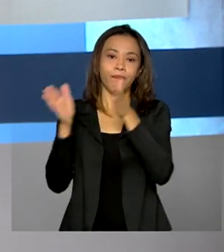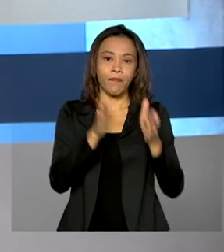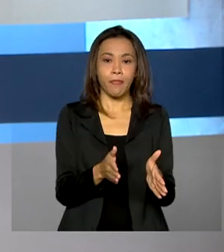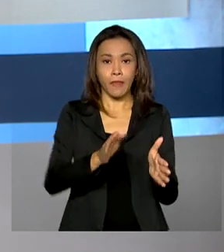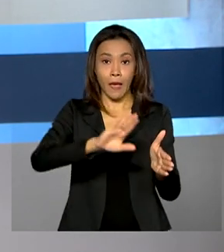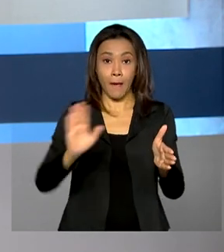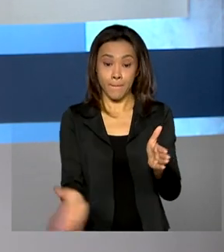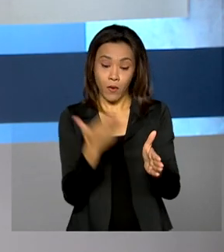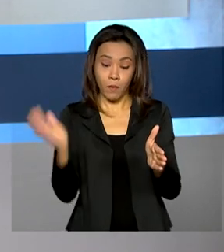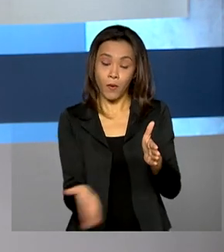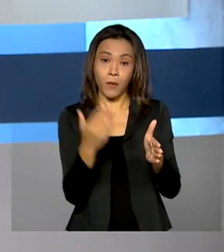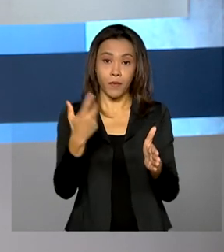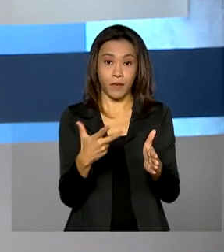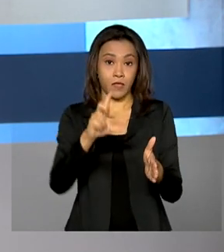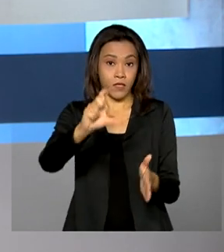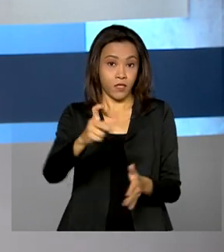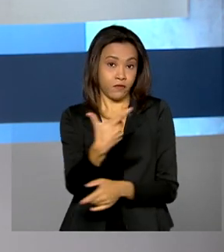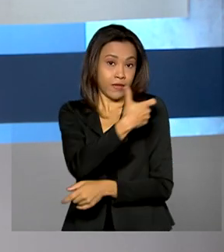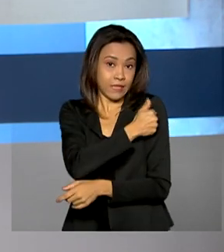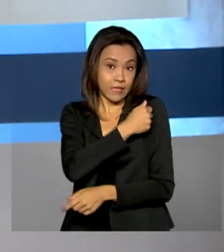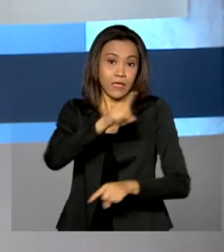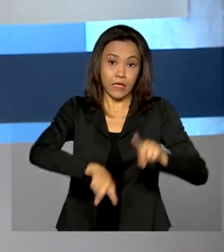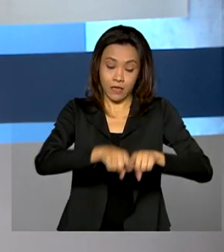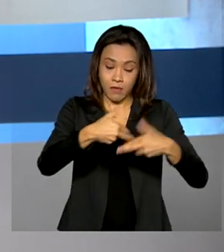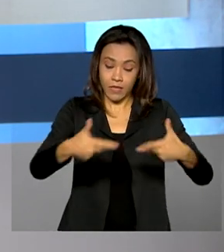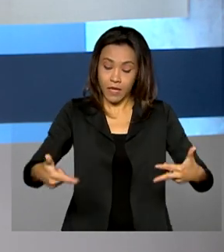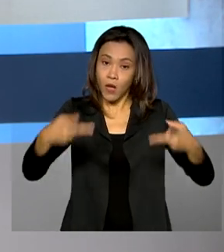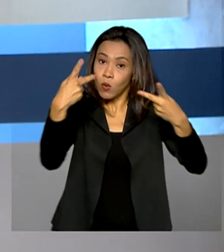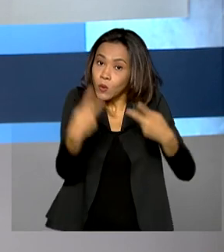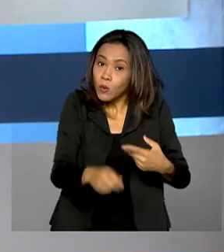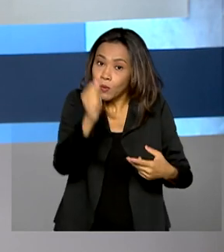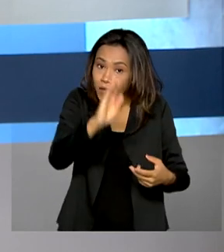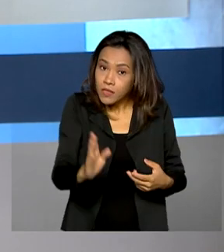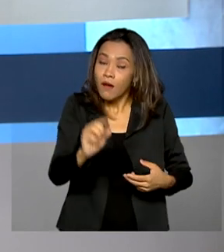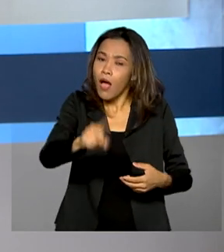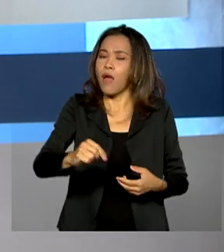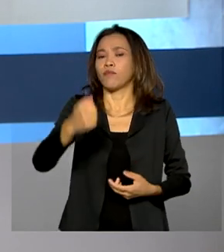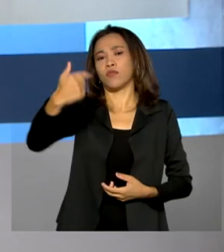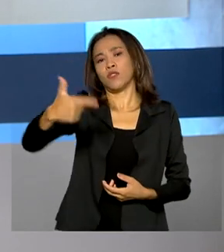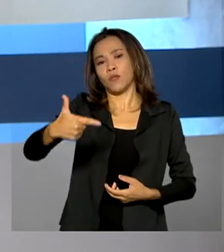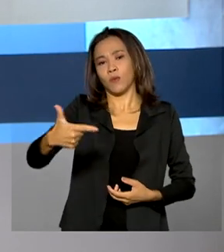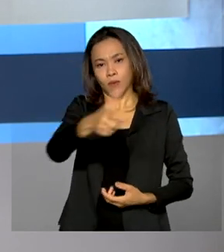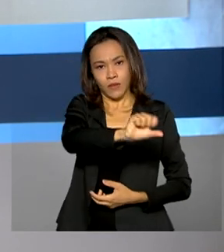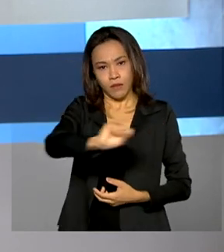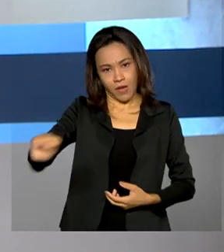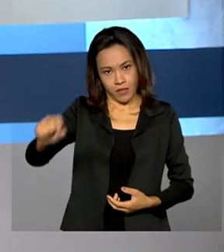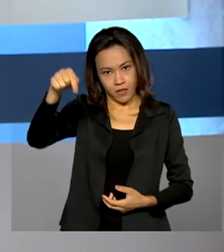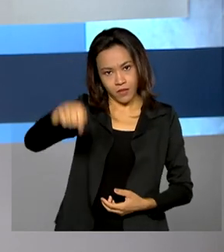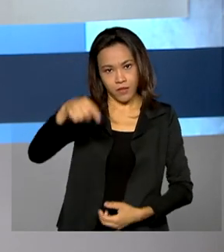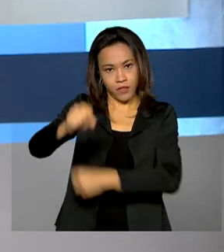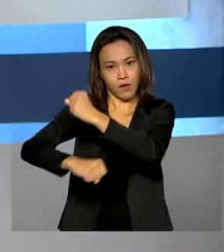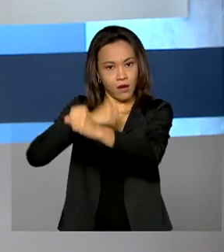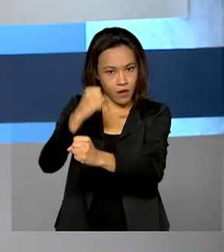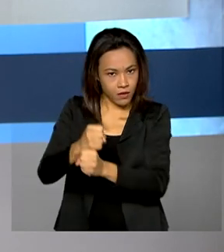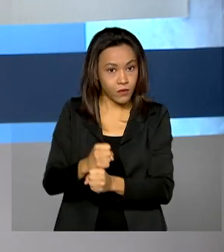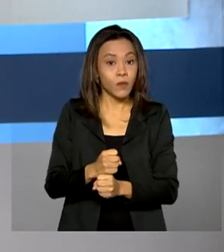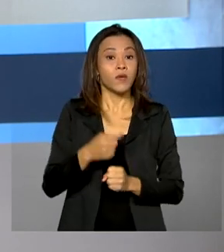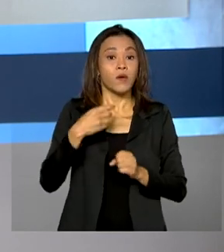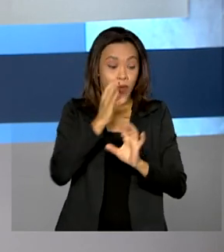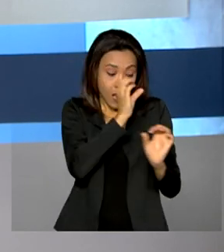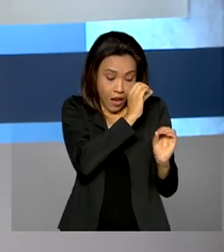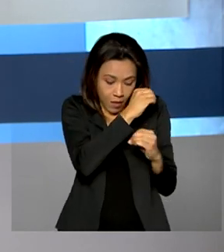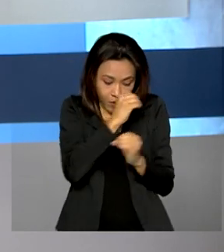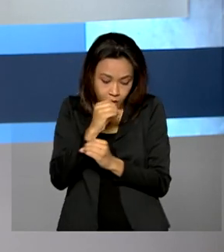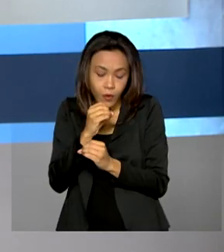vacinas contra a covid-19 com matéria-prima brasileira deve ficar para o segundo semestre deste ano. A previsão é de laboratórios que